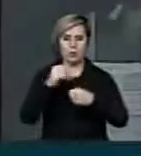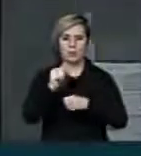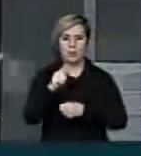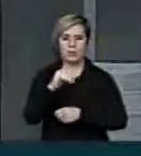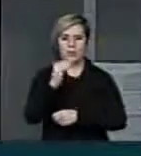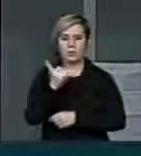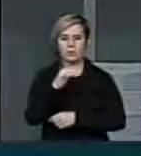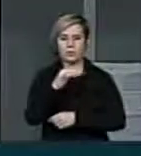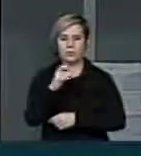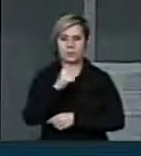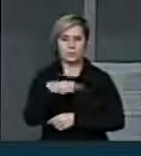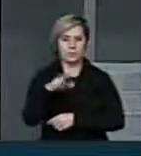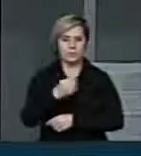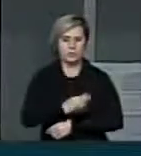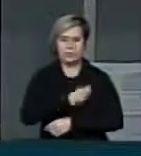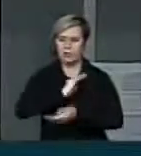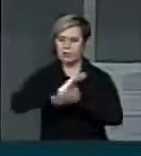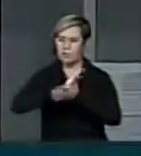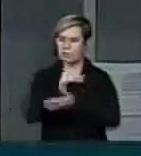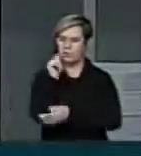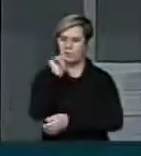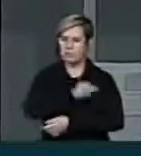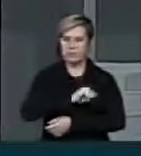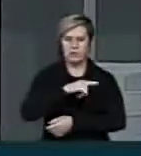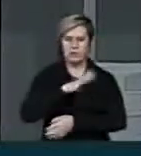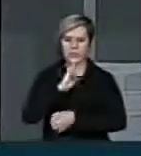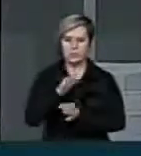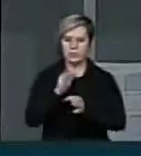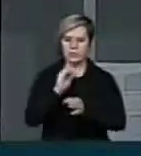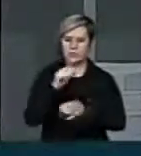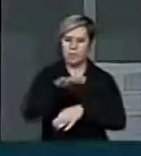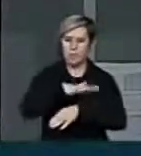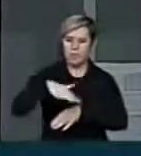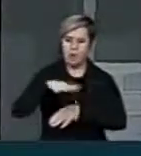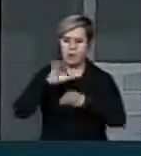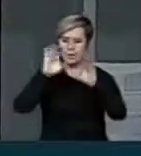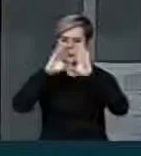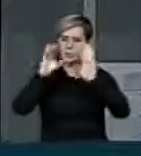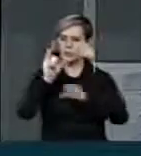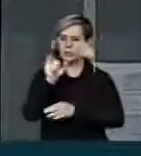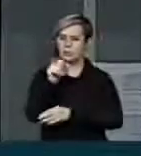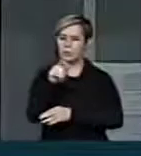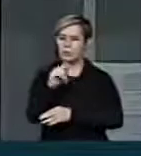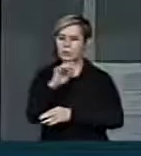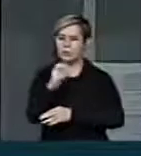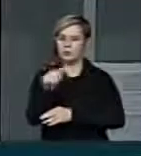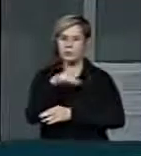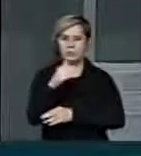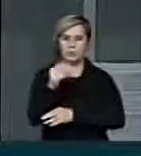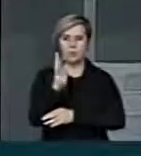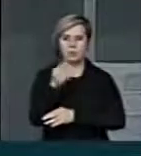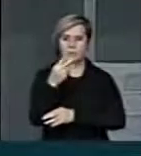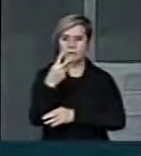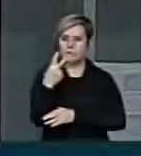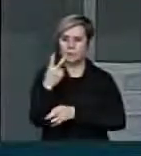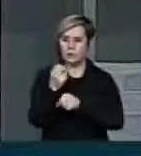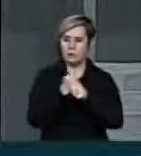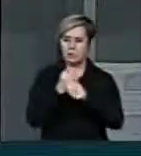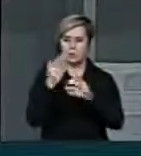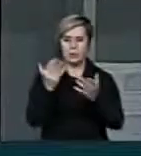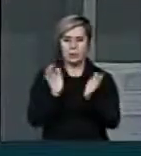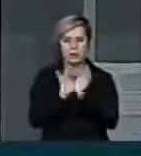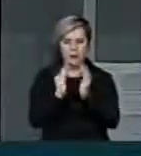penúria. Há uma base espacial há 32 anos e, ao mesmo tempo, há uma população carente,